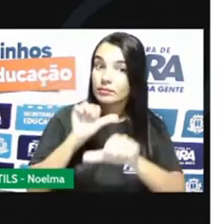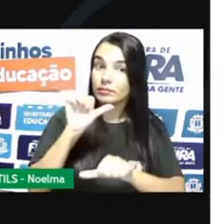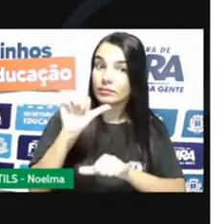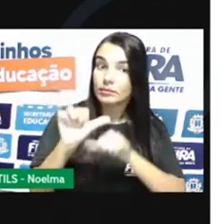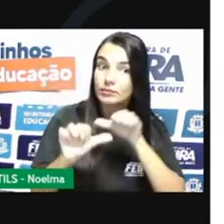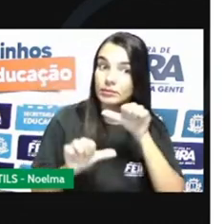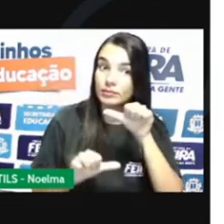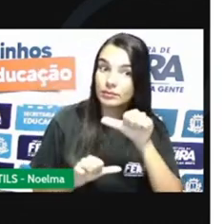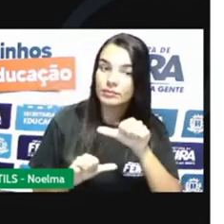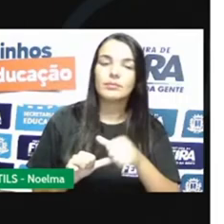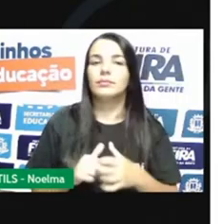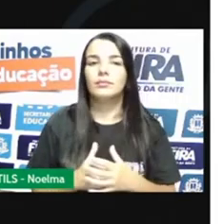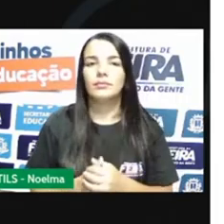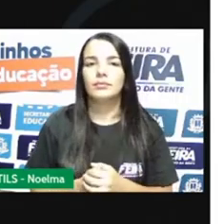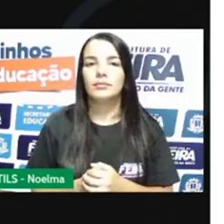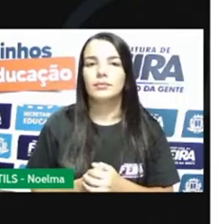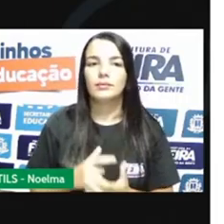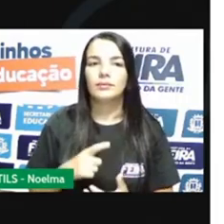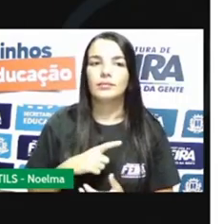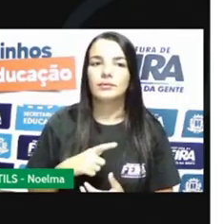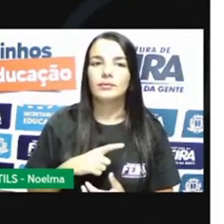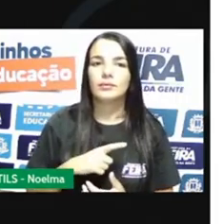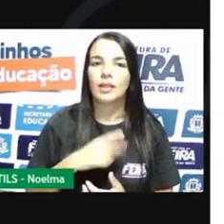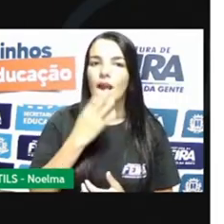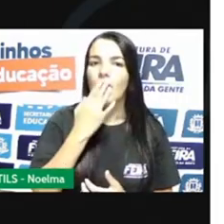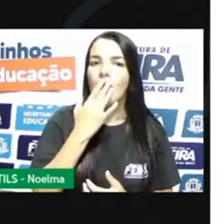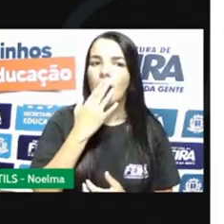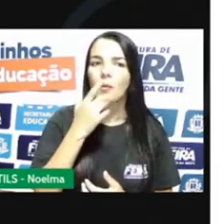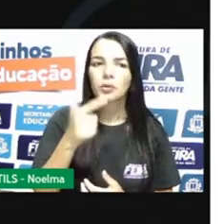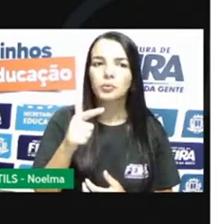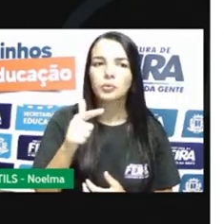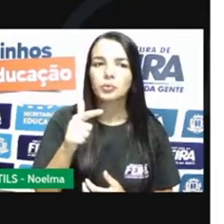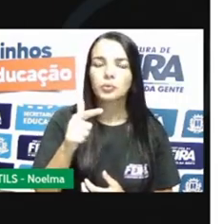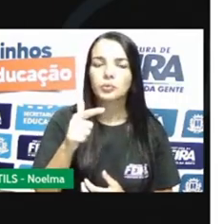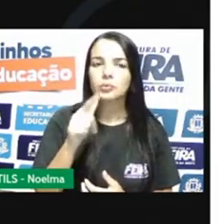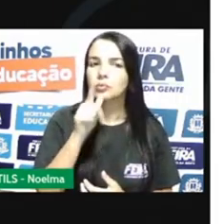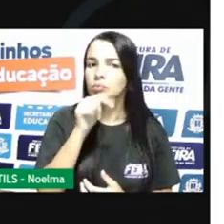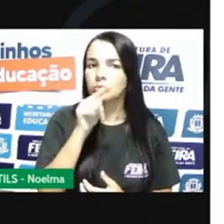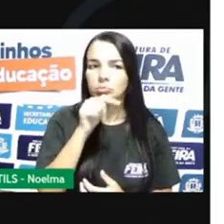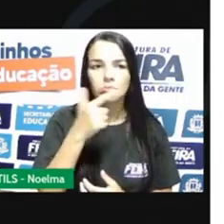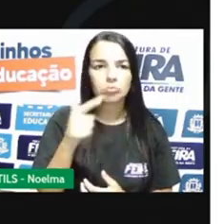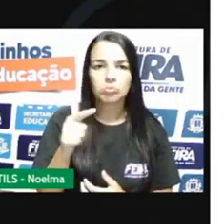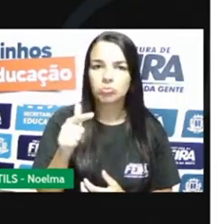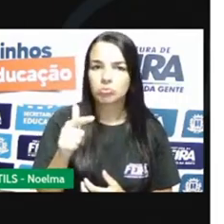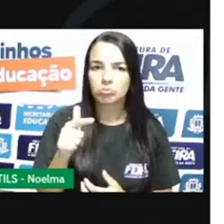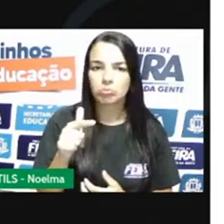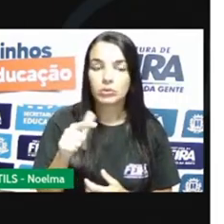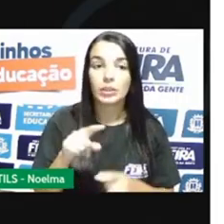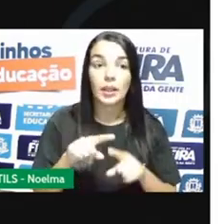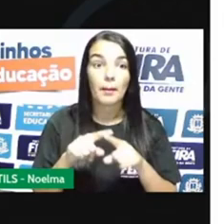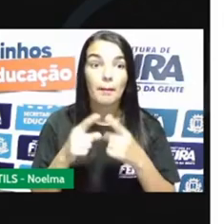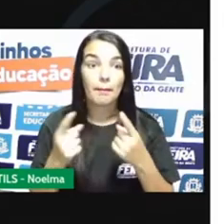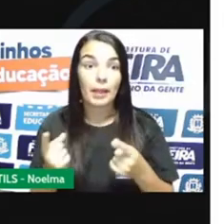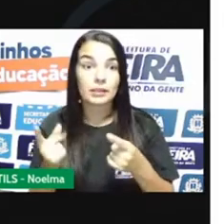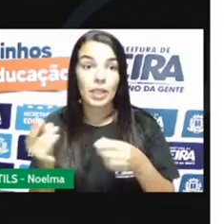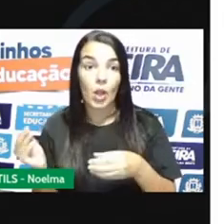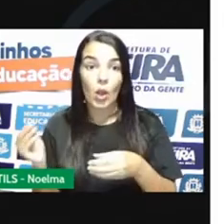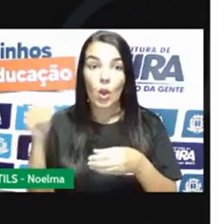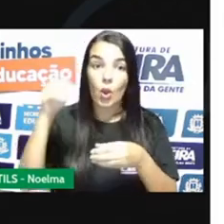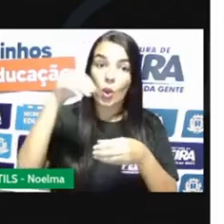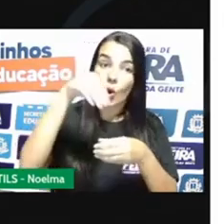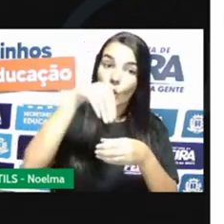Transformou, não é? Aqui a água encolou. Aqui está, encolou? Não, não dá para vocês verem direitinho aí.